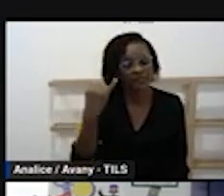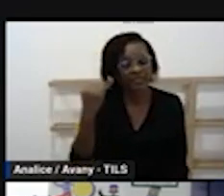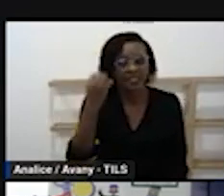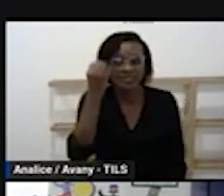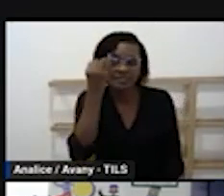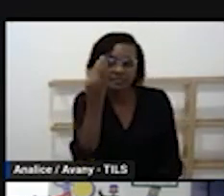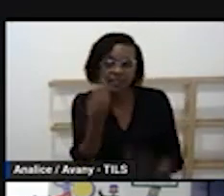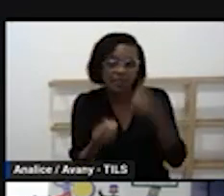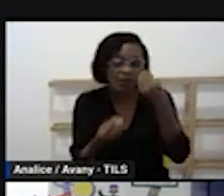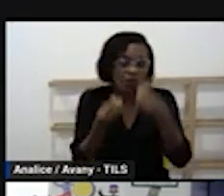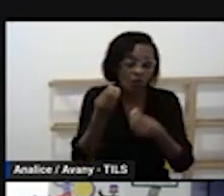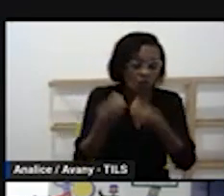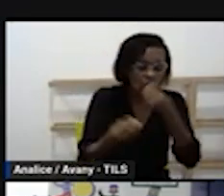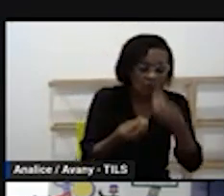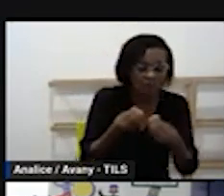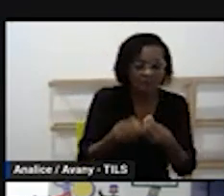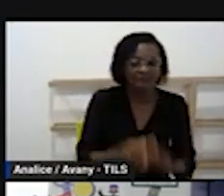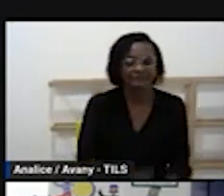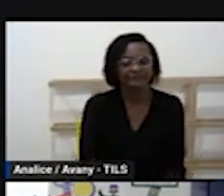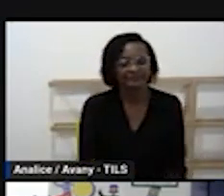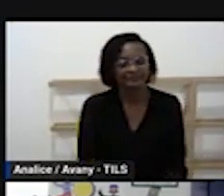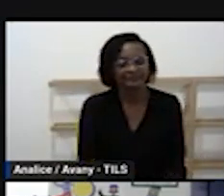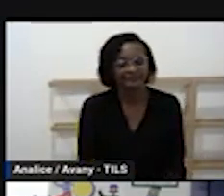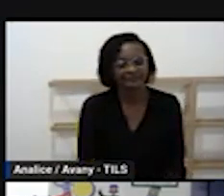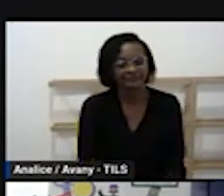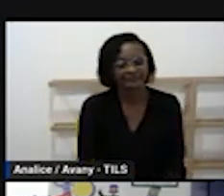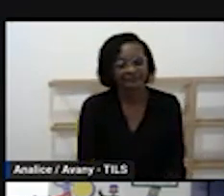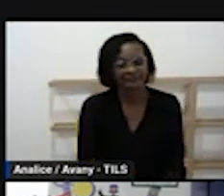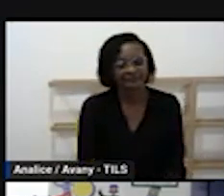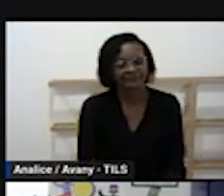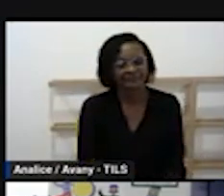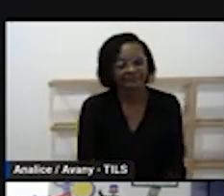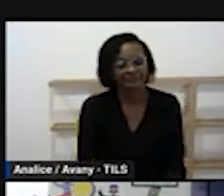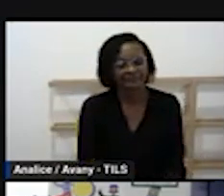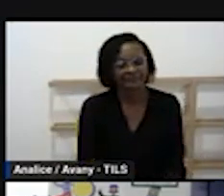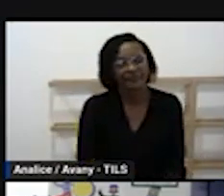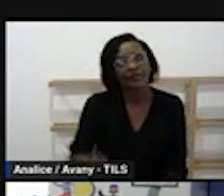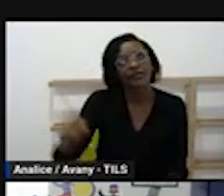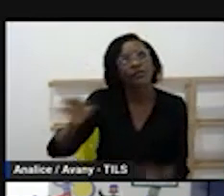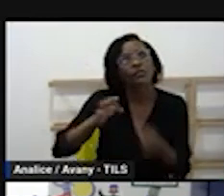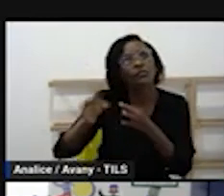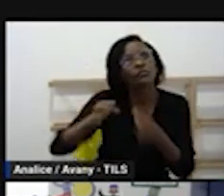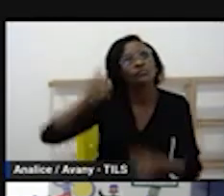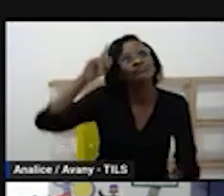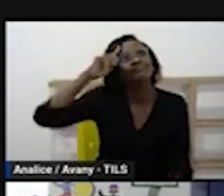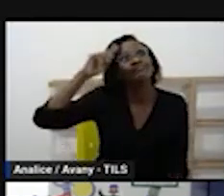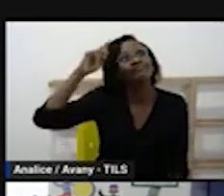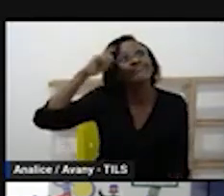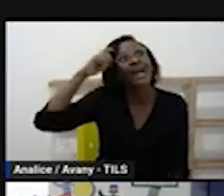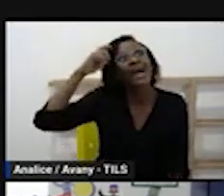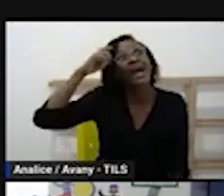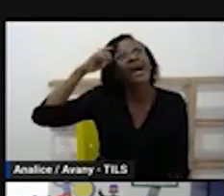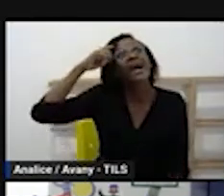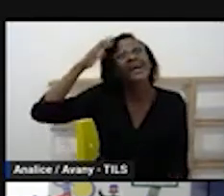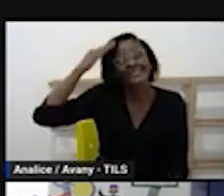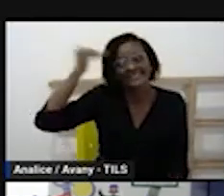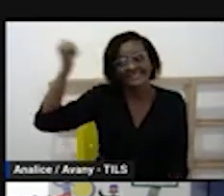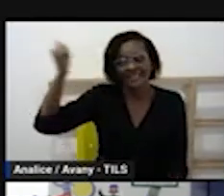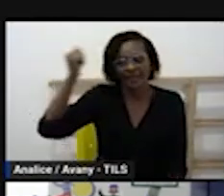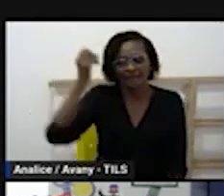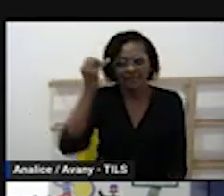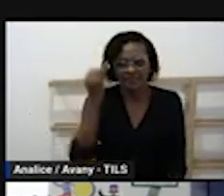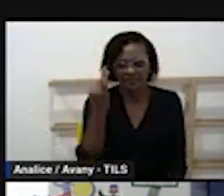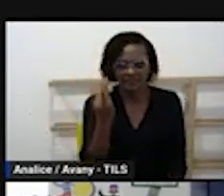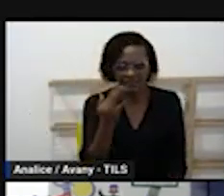pouco das suas experiências vividas e esse é o momento em que ela vai estar ali organizando seu pensamento organizando sua oralidade e é um